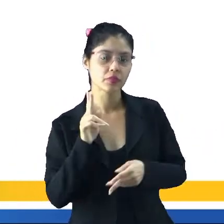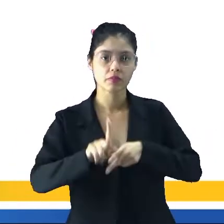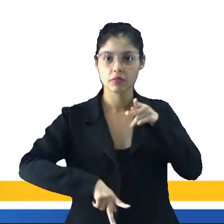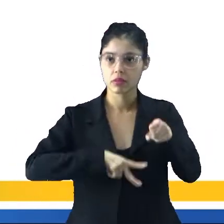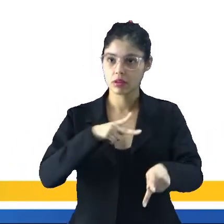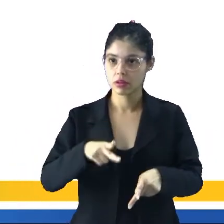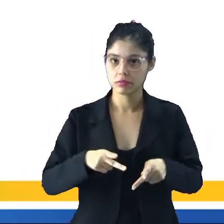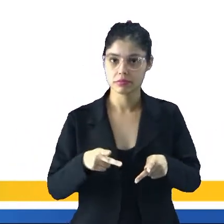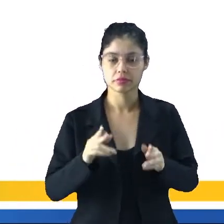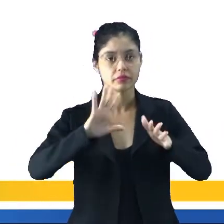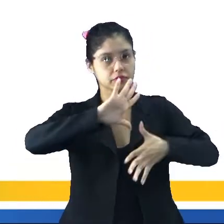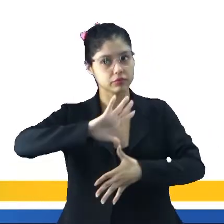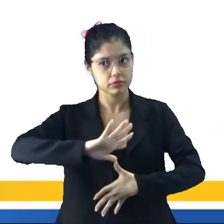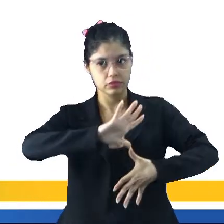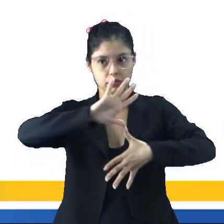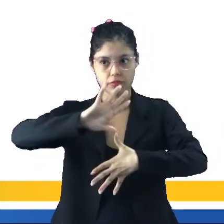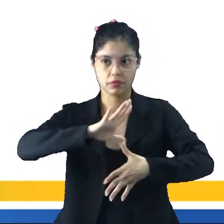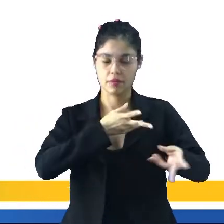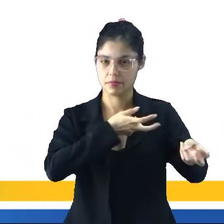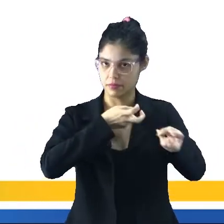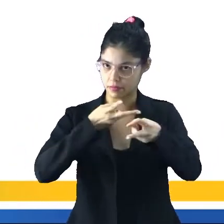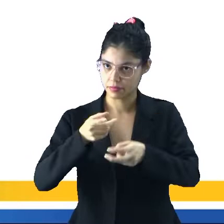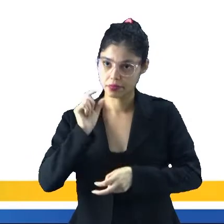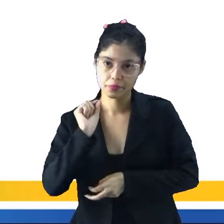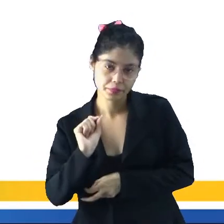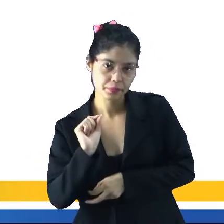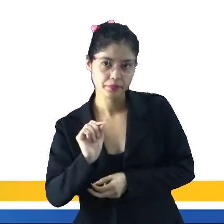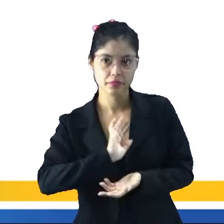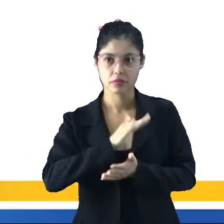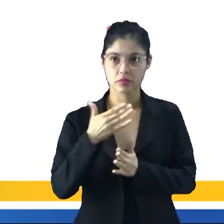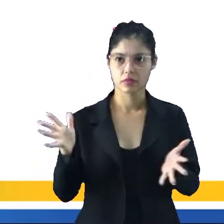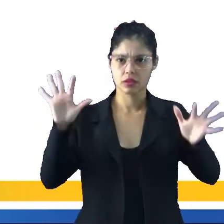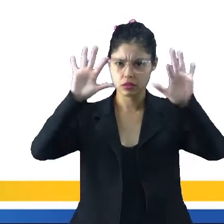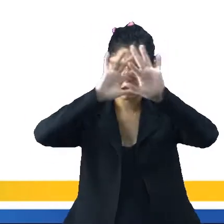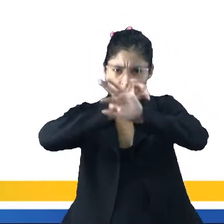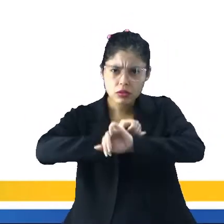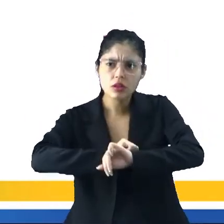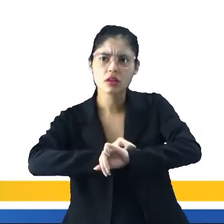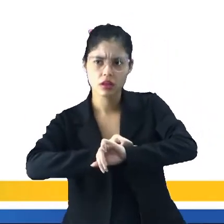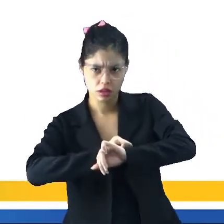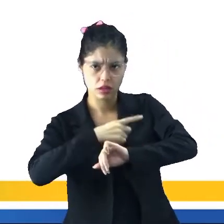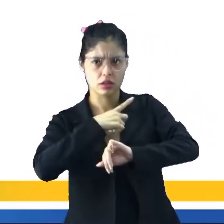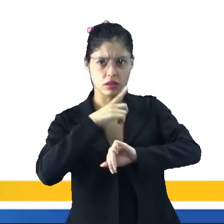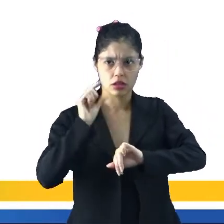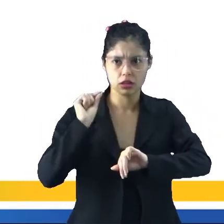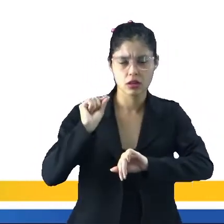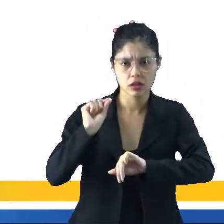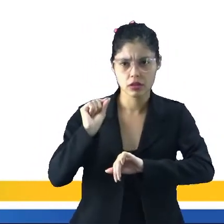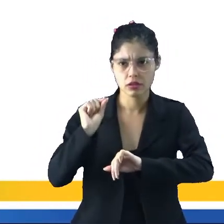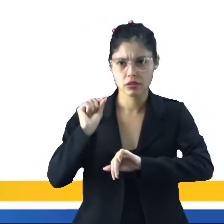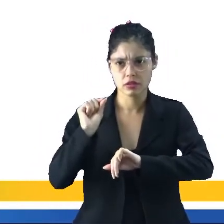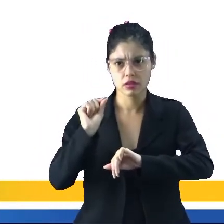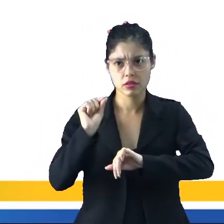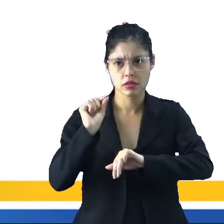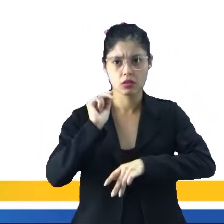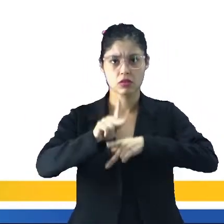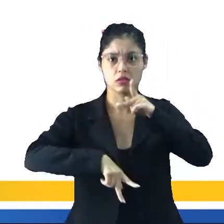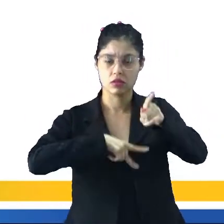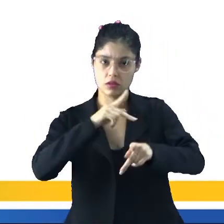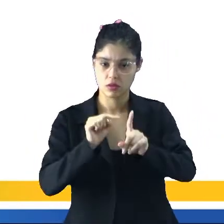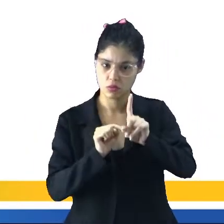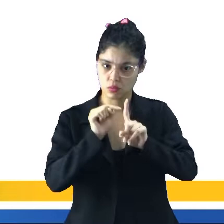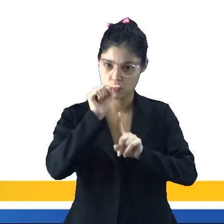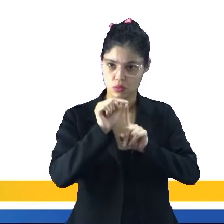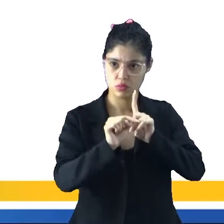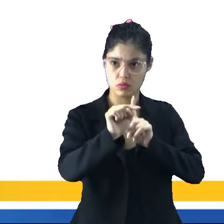populações indígenas nas Américas. Percebam, né, que quanto mais escuro, né, você tem ali o índice de populações